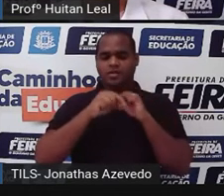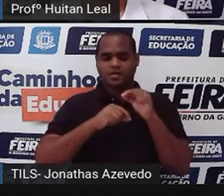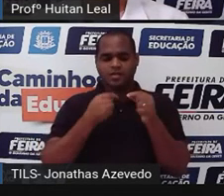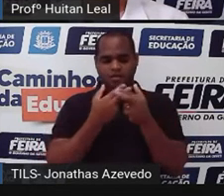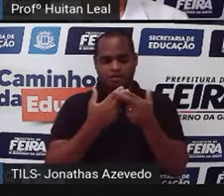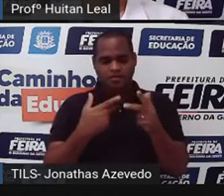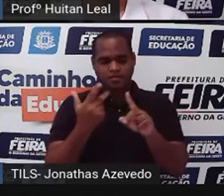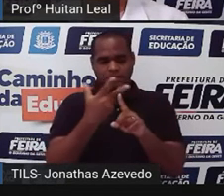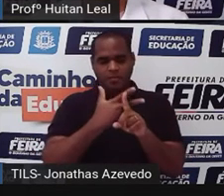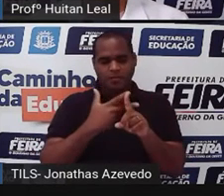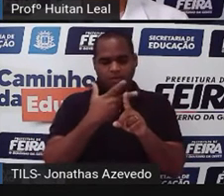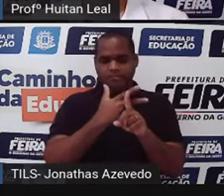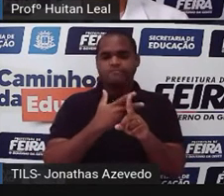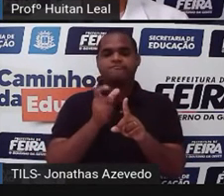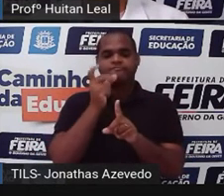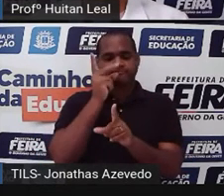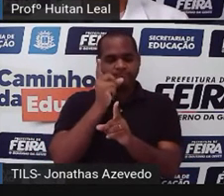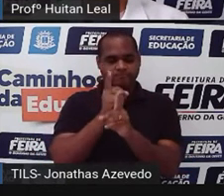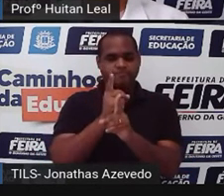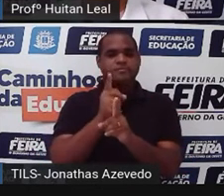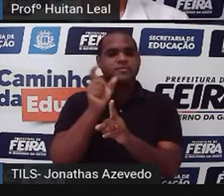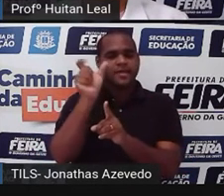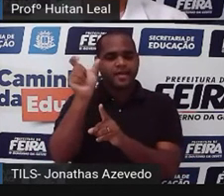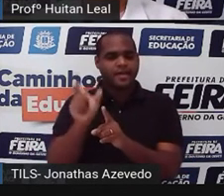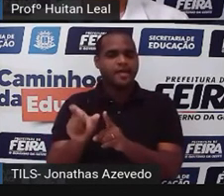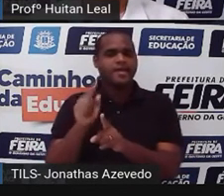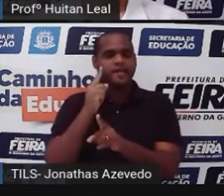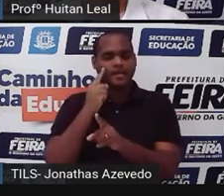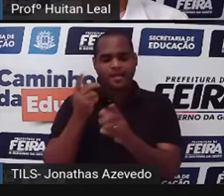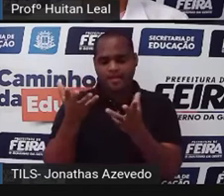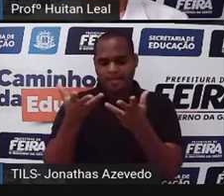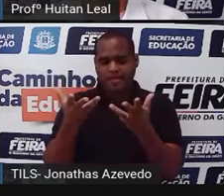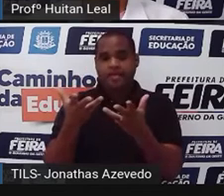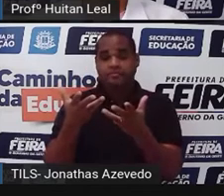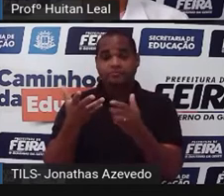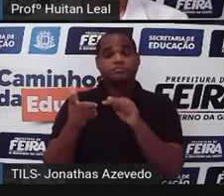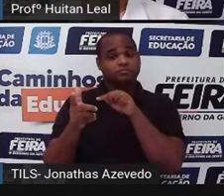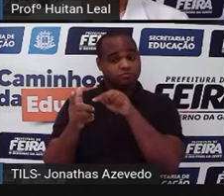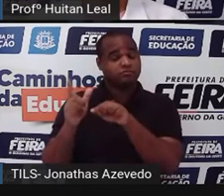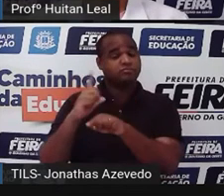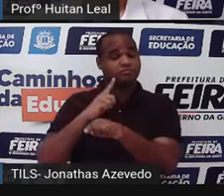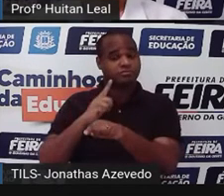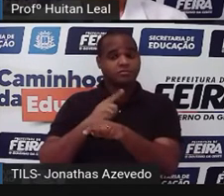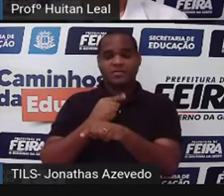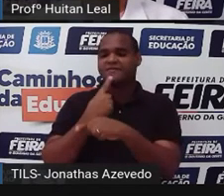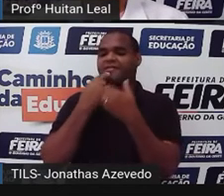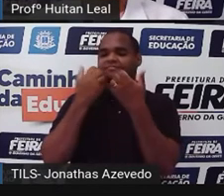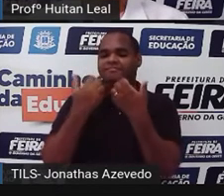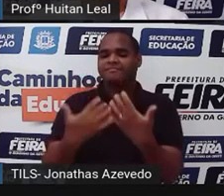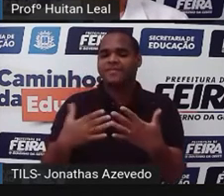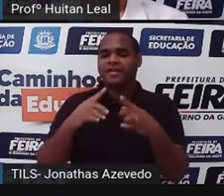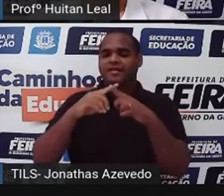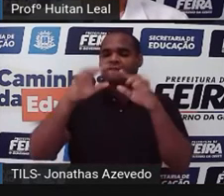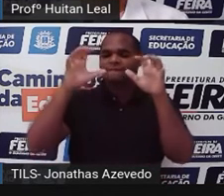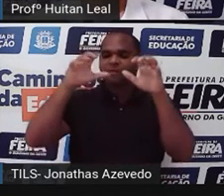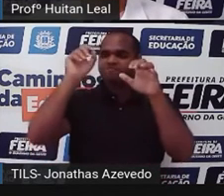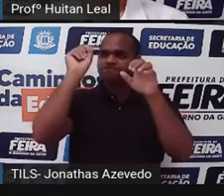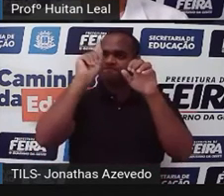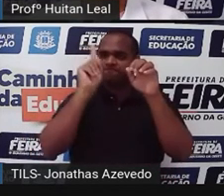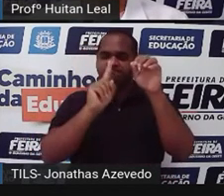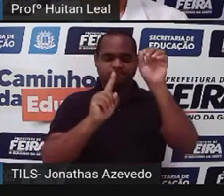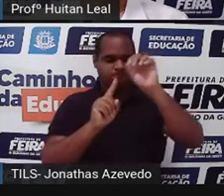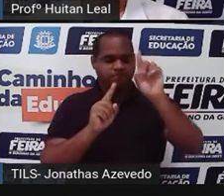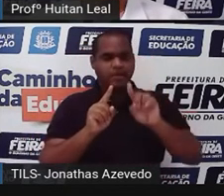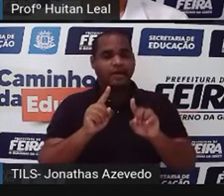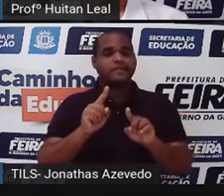alguém que seja especializado em clima para falar o que está acontecendo, para falar sobre a tempestade, sobre o